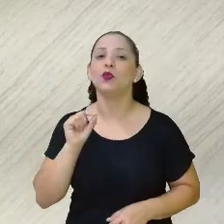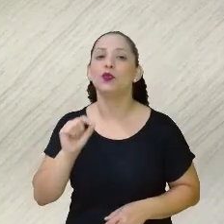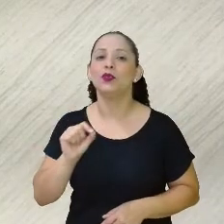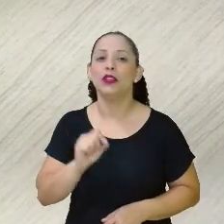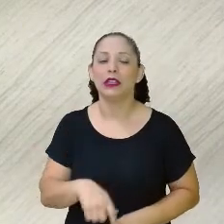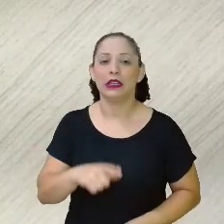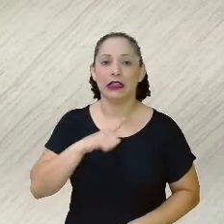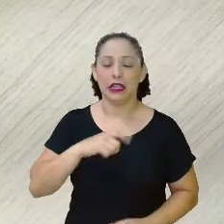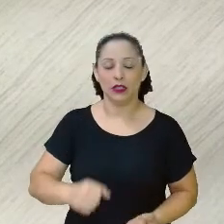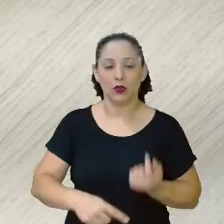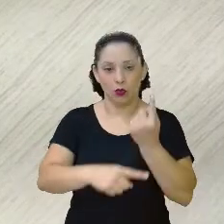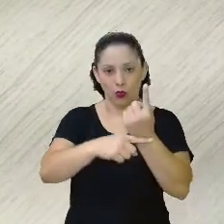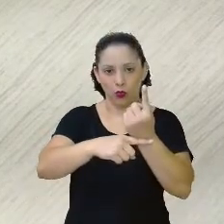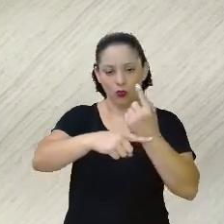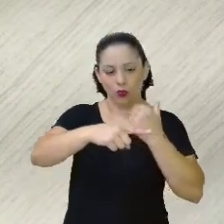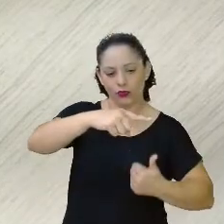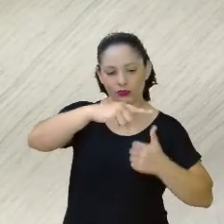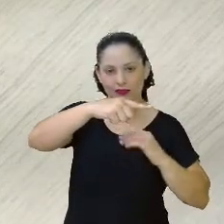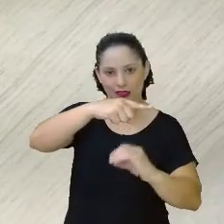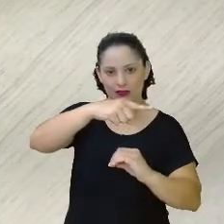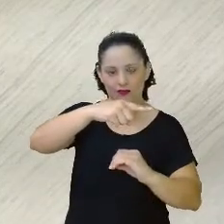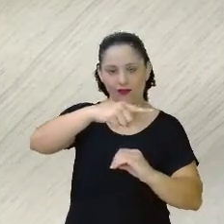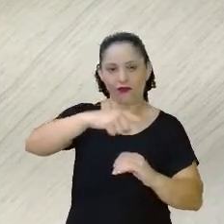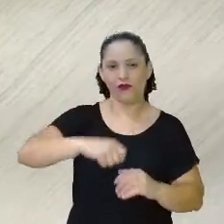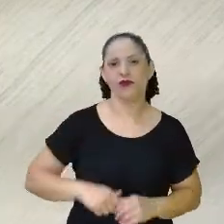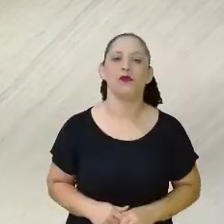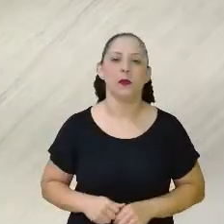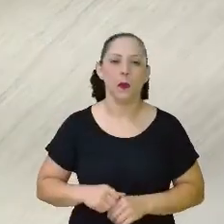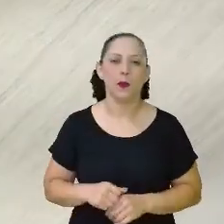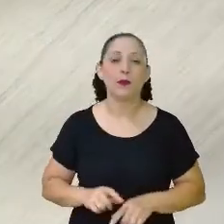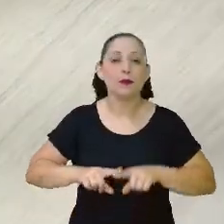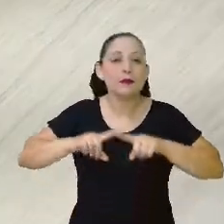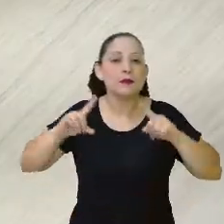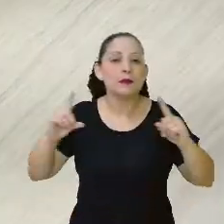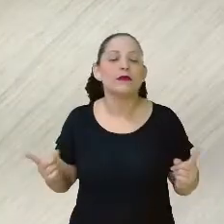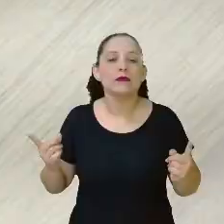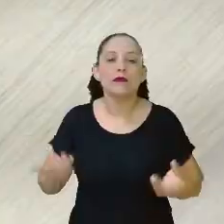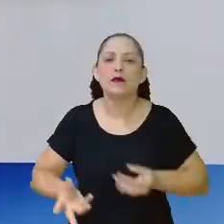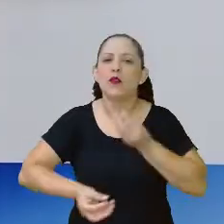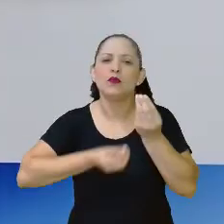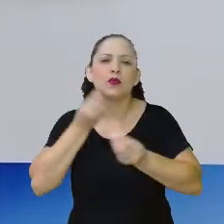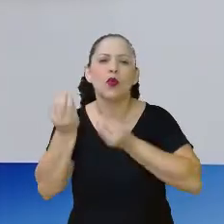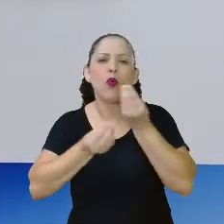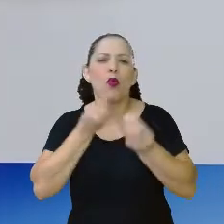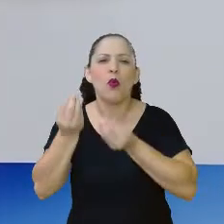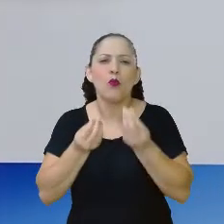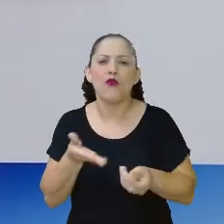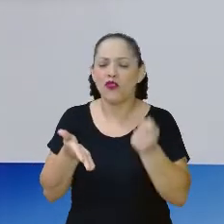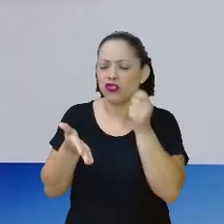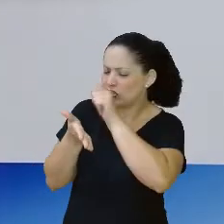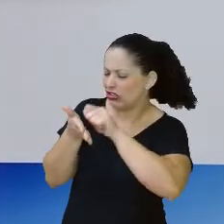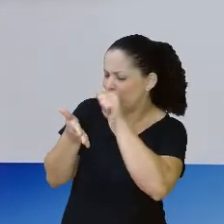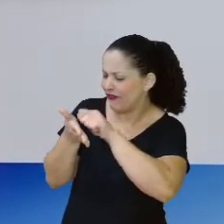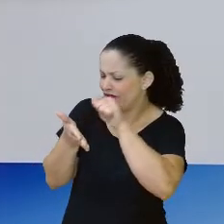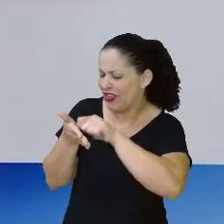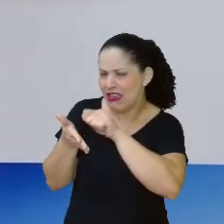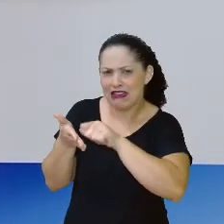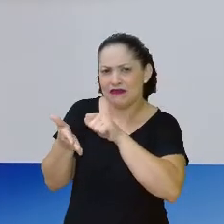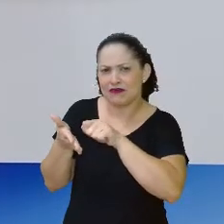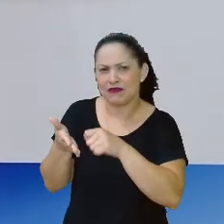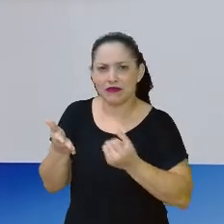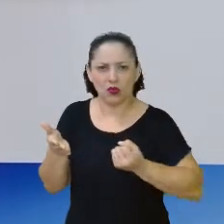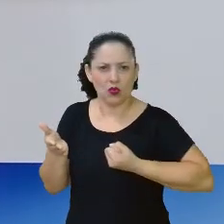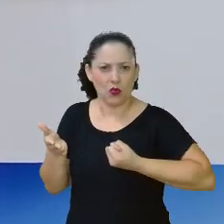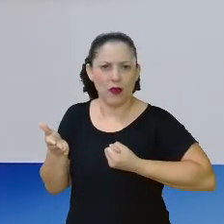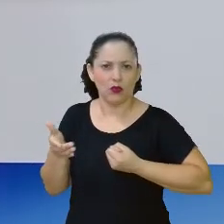Um décimo, não é? Dez centavos. E aí, professora, como é que eu vou escrever esse um décimo em número